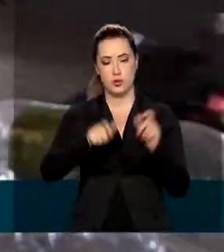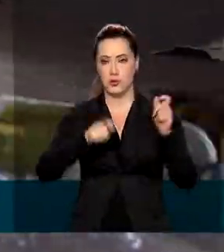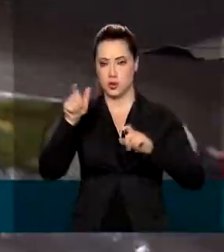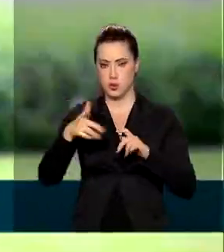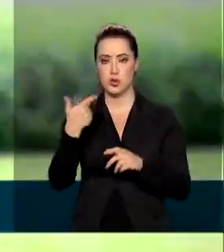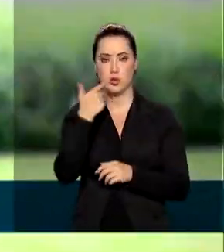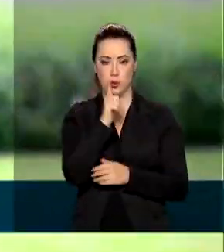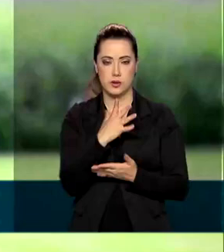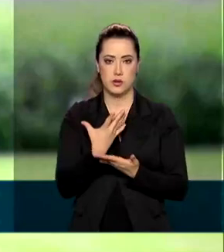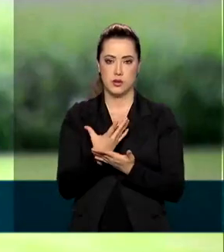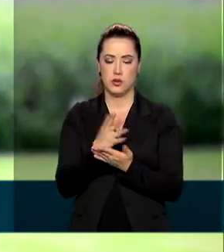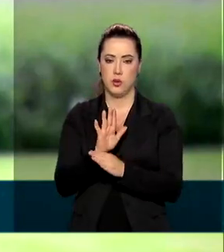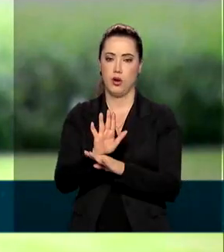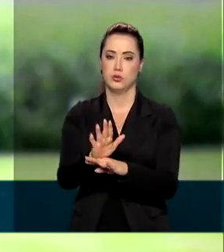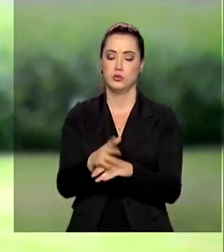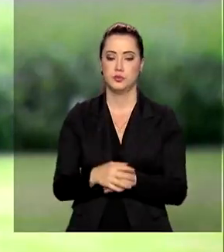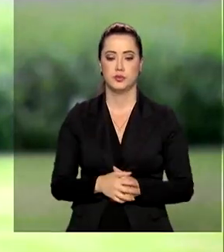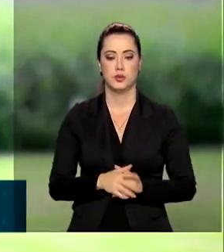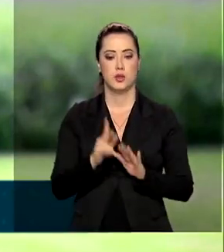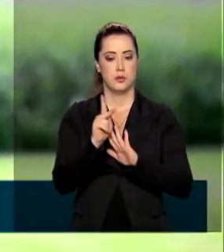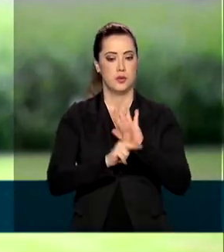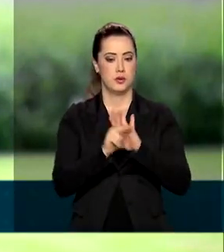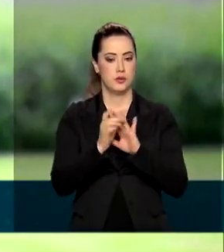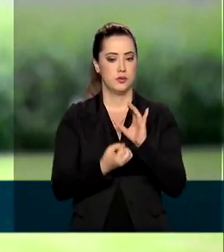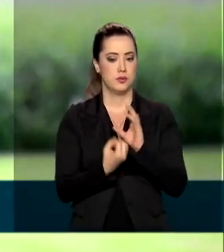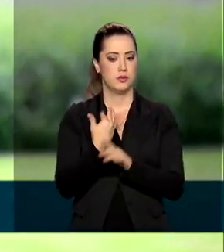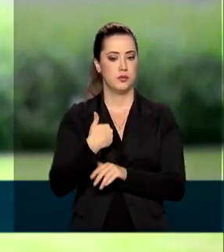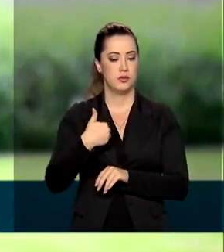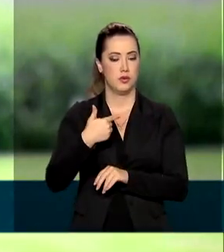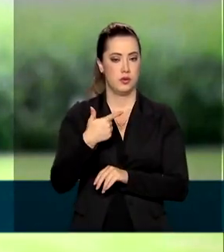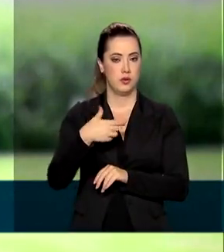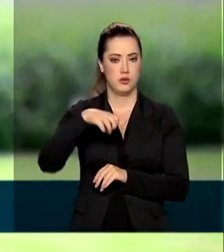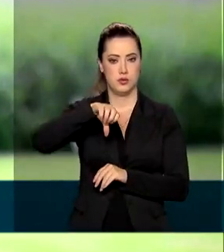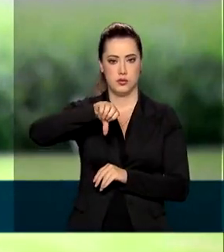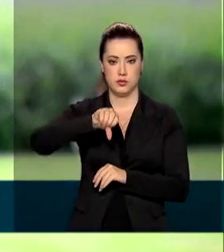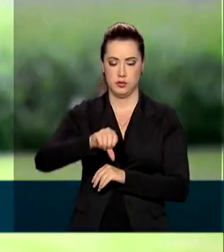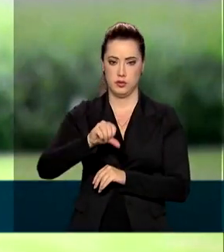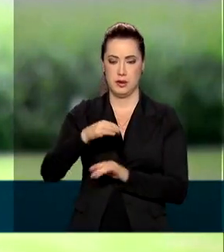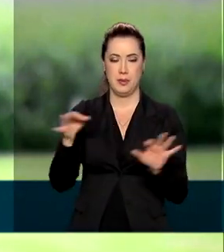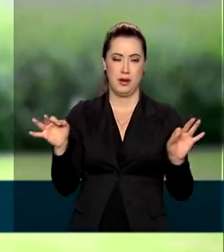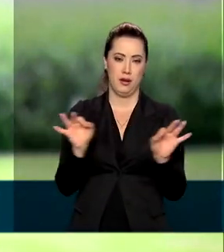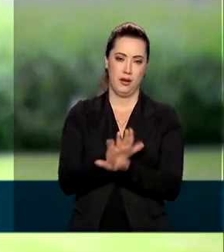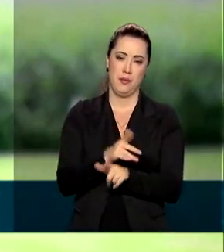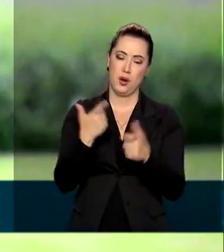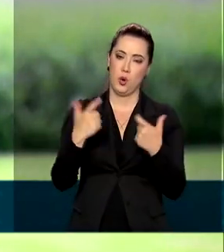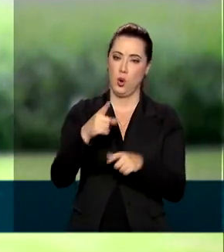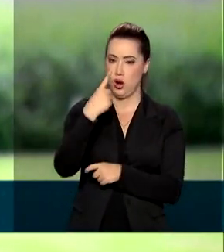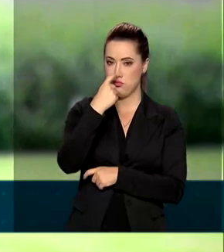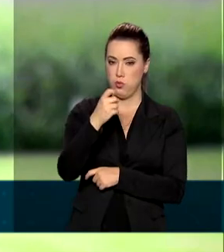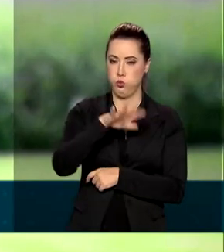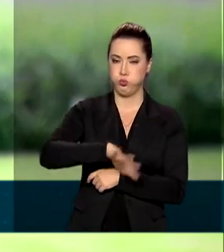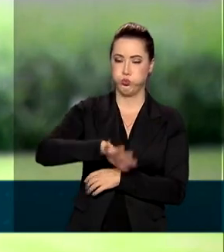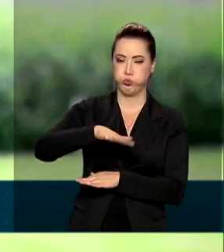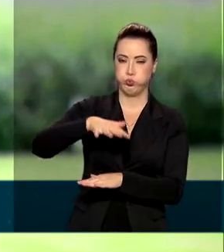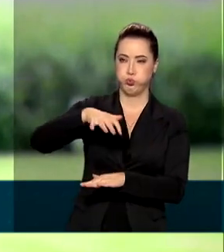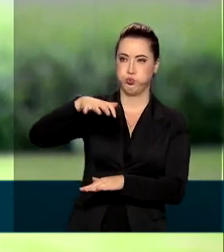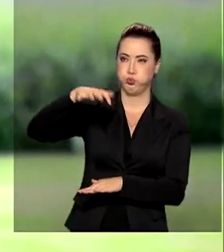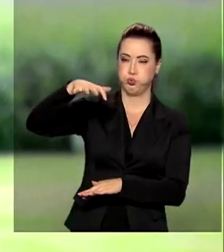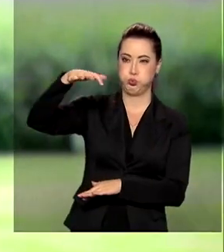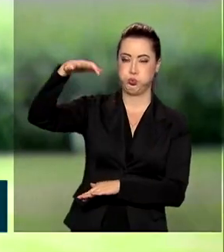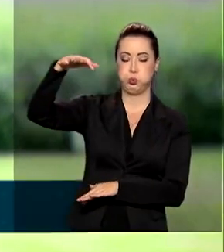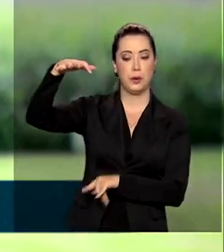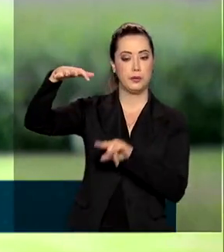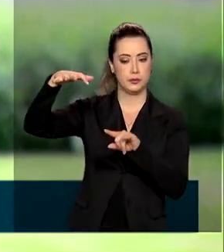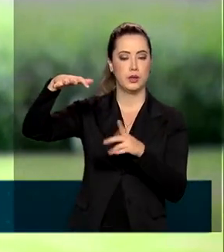pessoas. O programa foi criado em 2019 para erradicar os lixões existentes no país e aperfeiçoar a